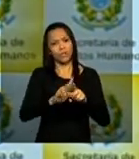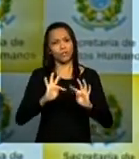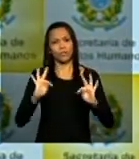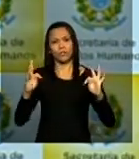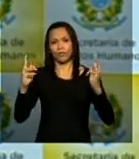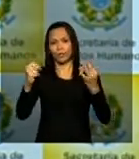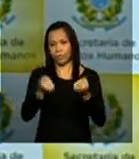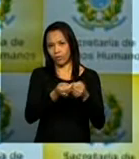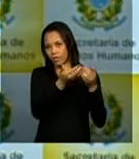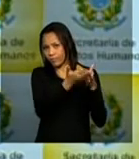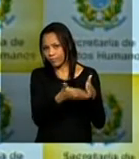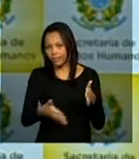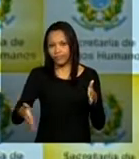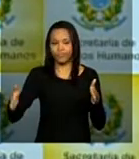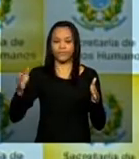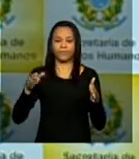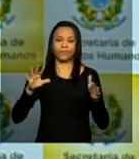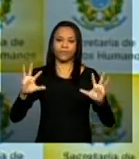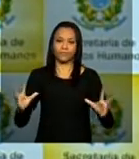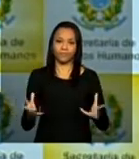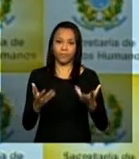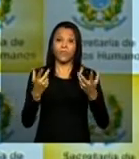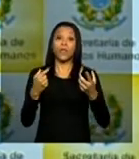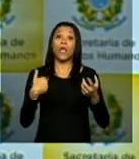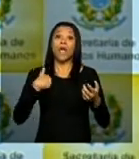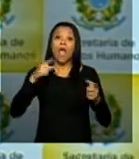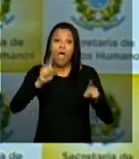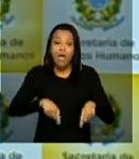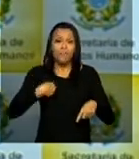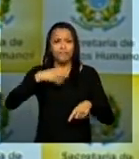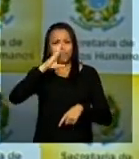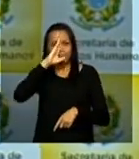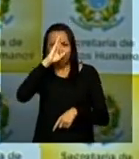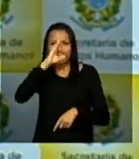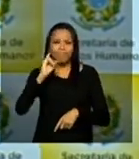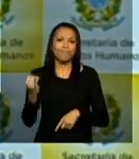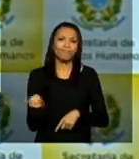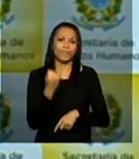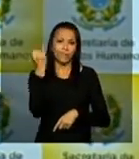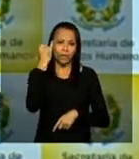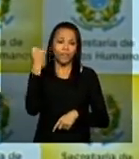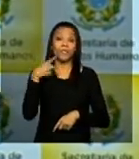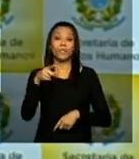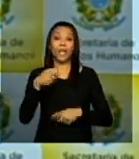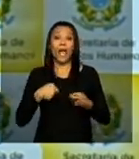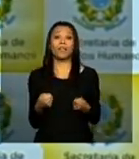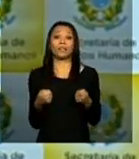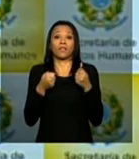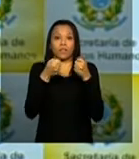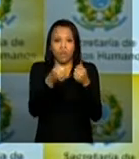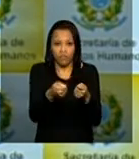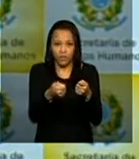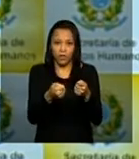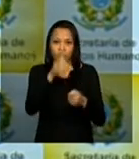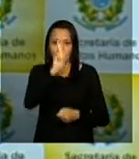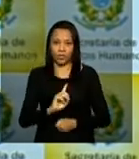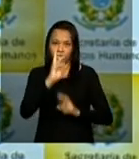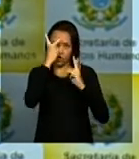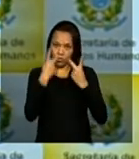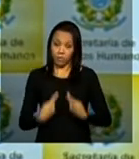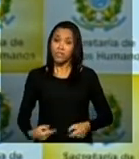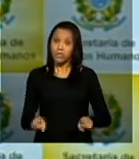Direitos Humanos é prioritário que sejam constantes a defesa dos Direitos Humanos e a denúncia